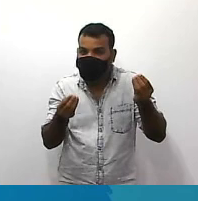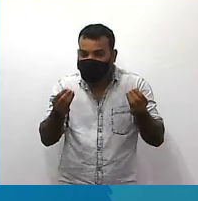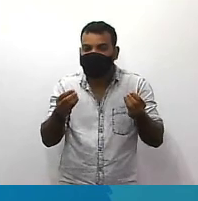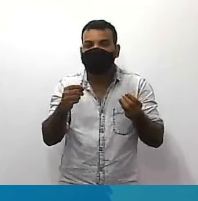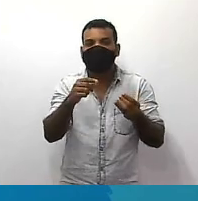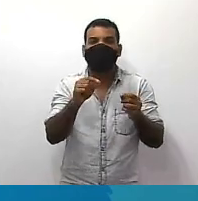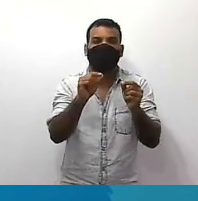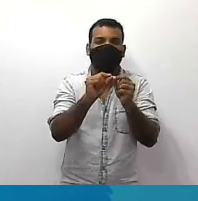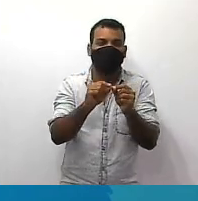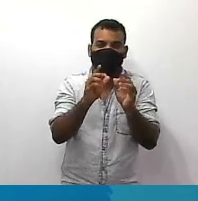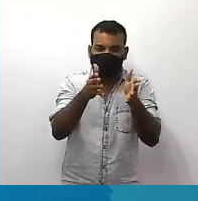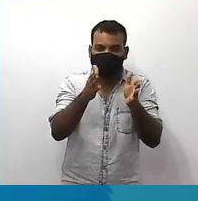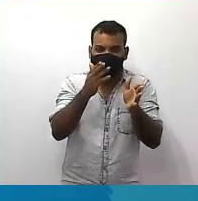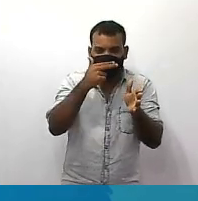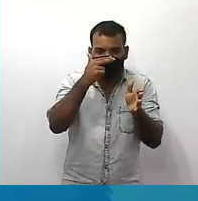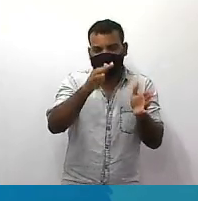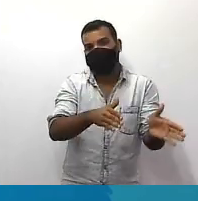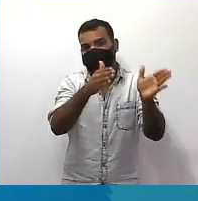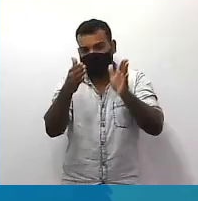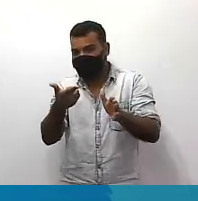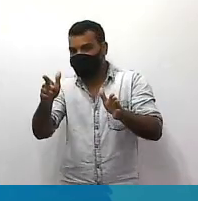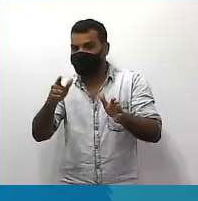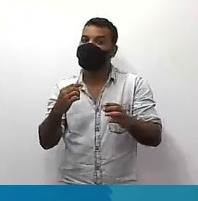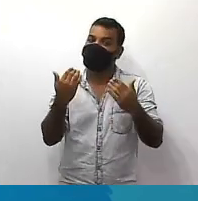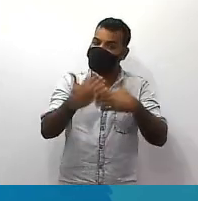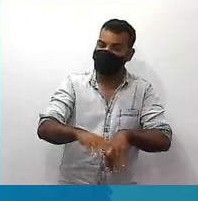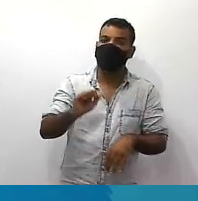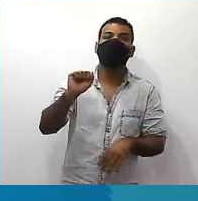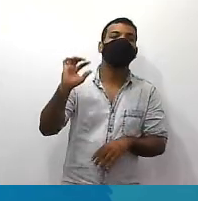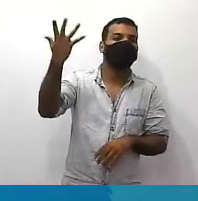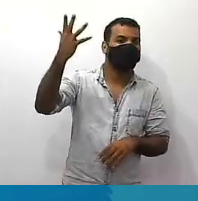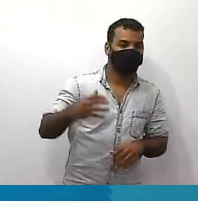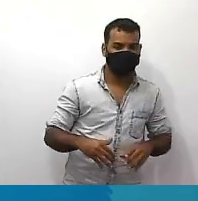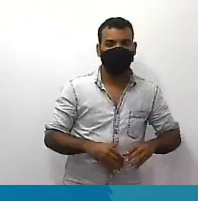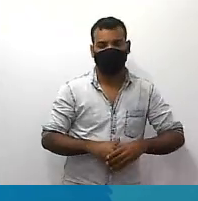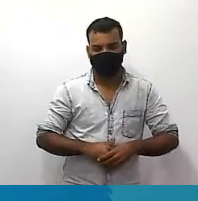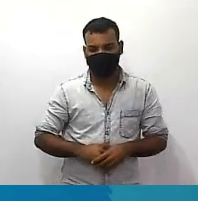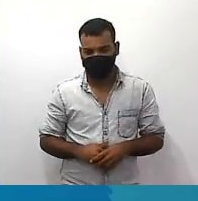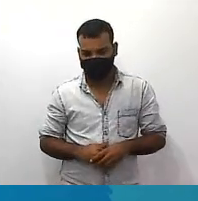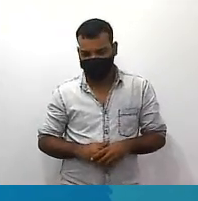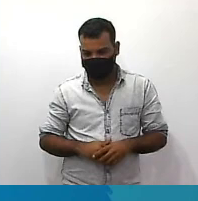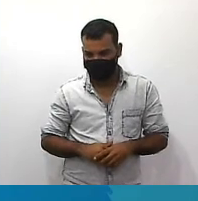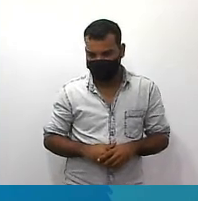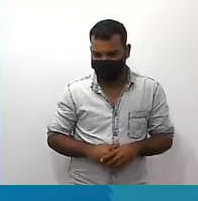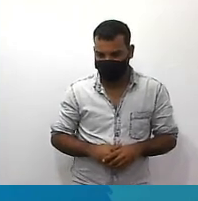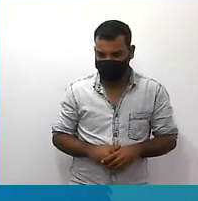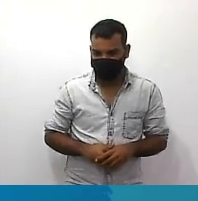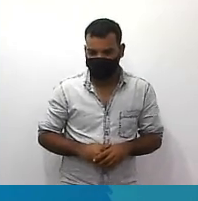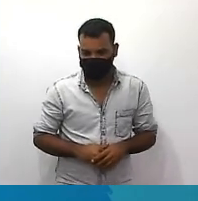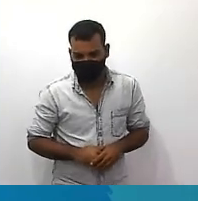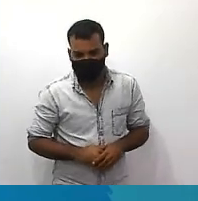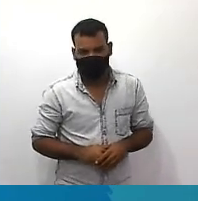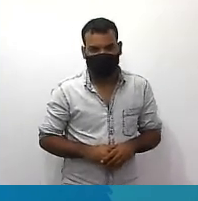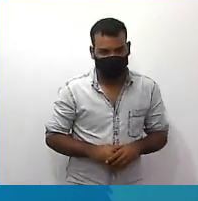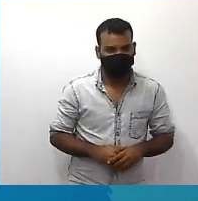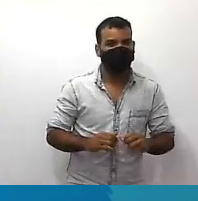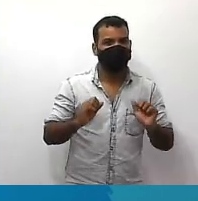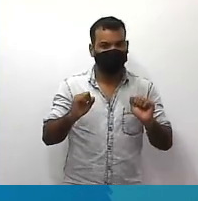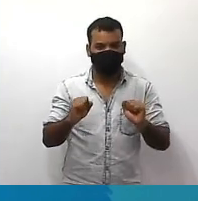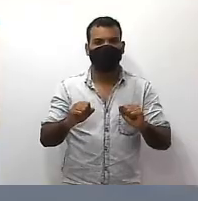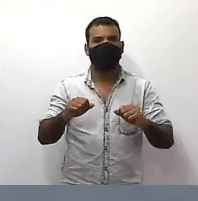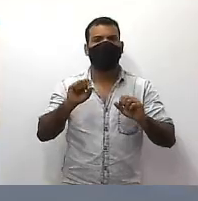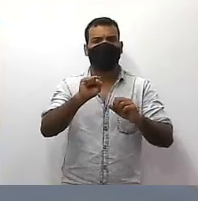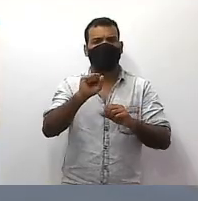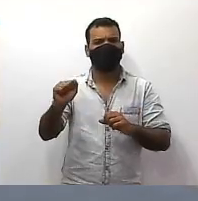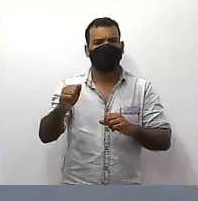que só fazer de um jeito tá? porque isso pode cair nas tuas questões pode cair no SSA no ENEM pode